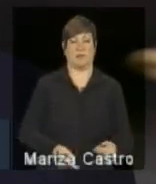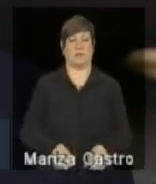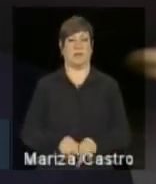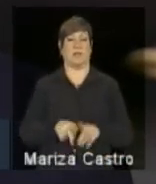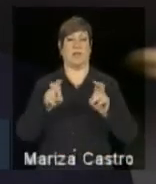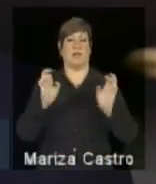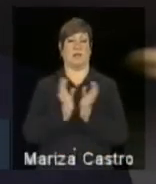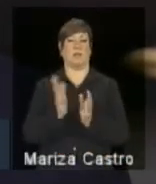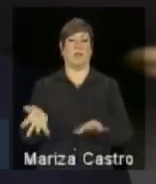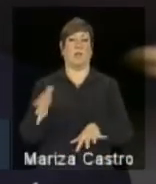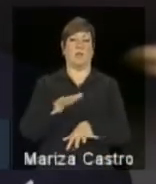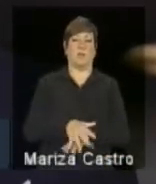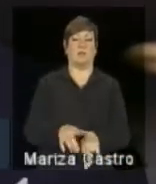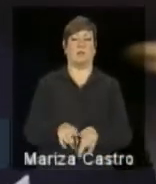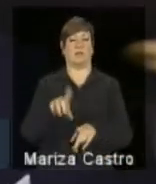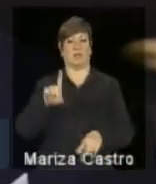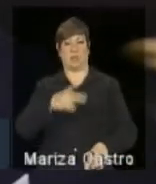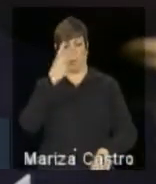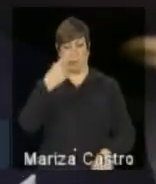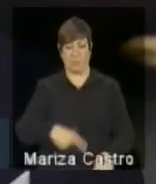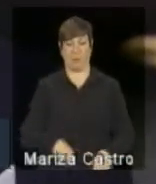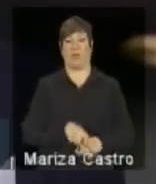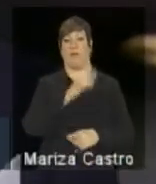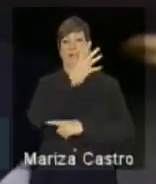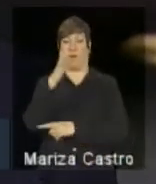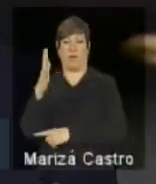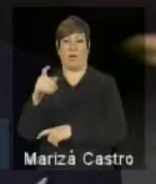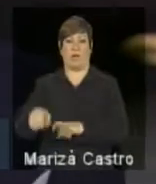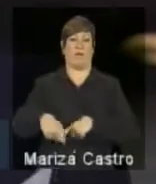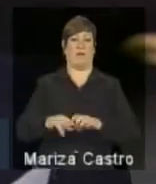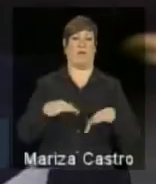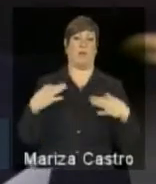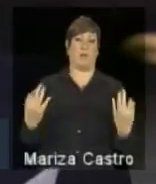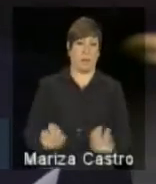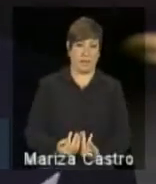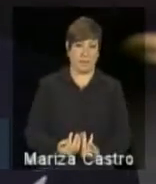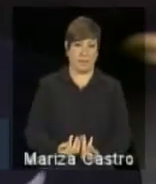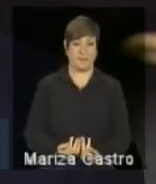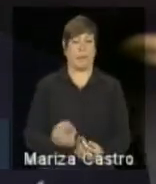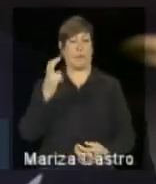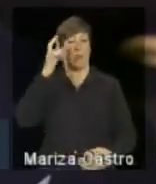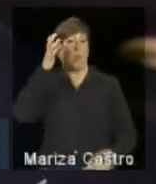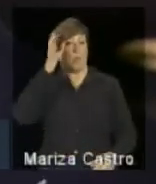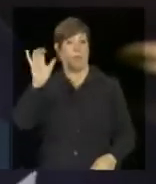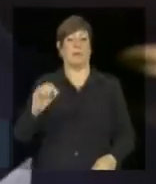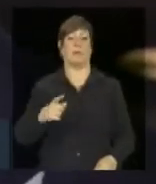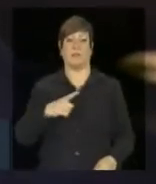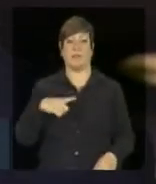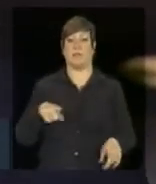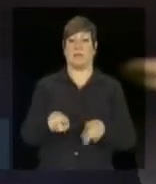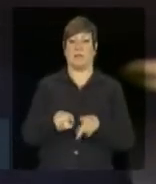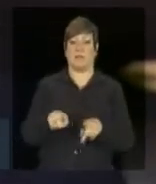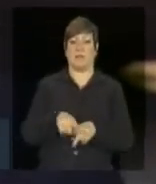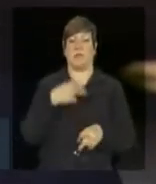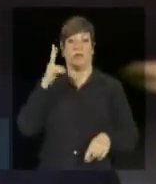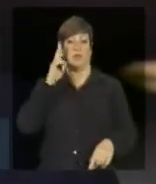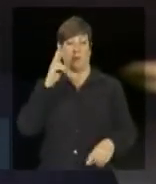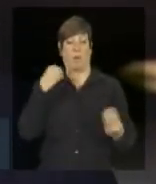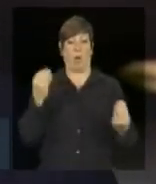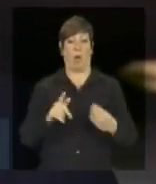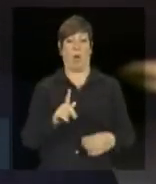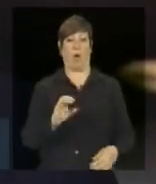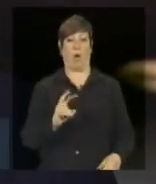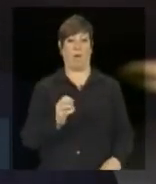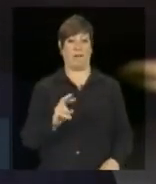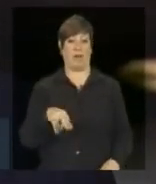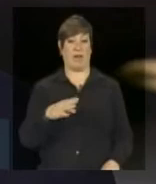agenda da inclusão, com direitos humanos, com florestas, com agricultura familiar, com cultura houve comentários sobre a questão da governança, que é também um